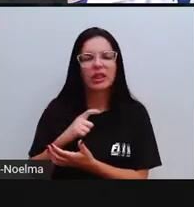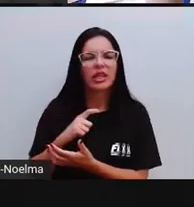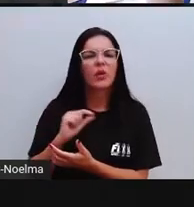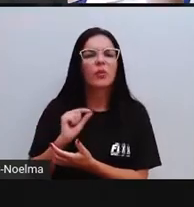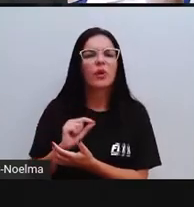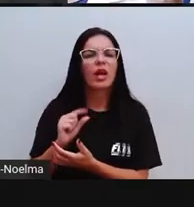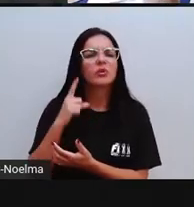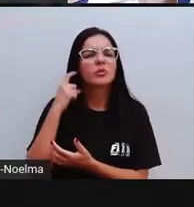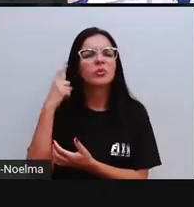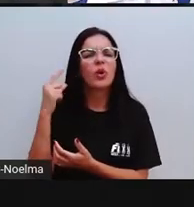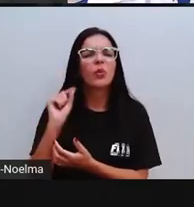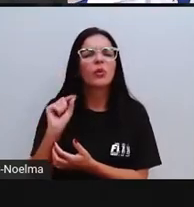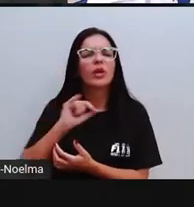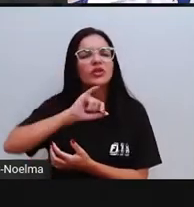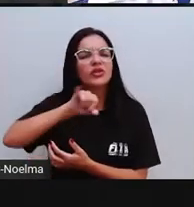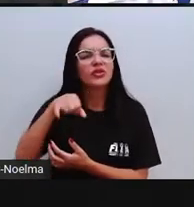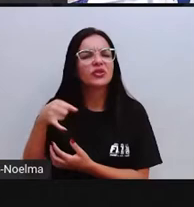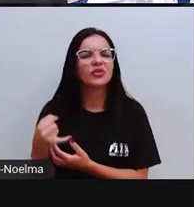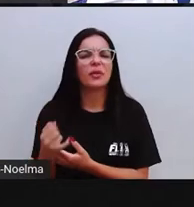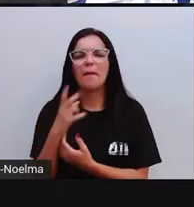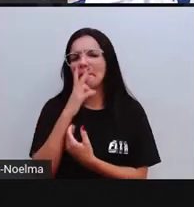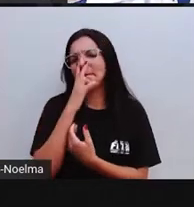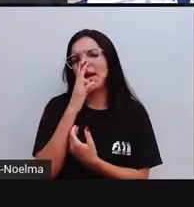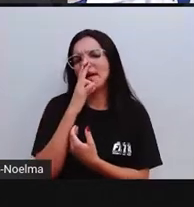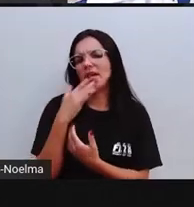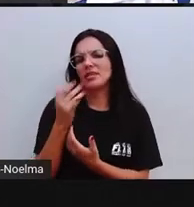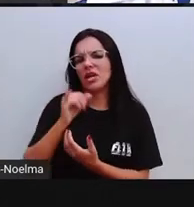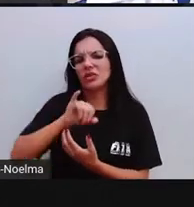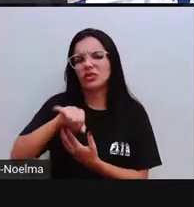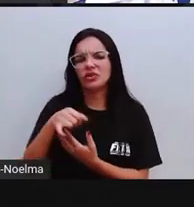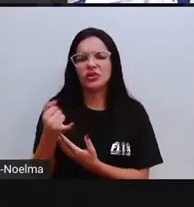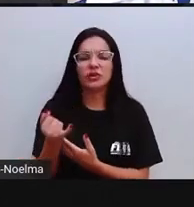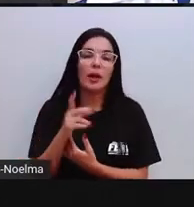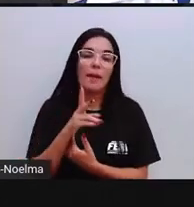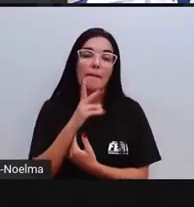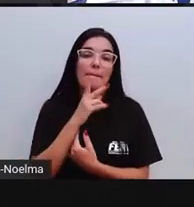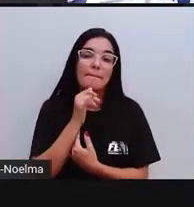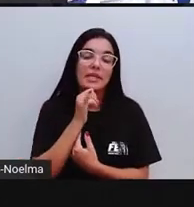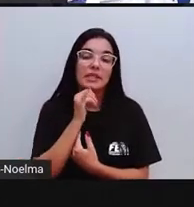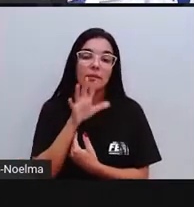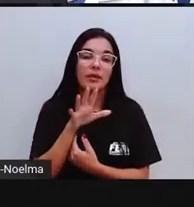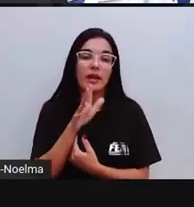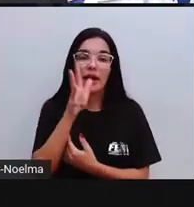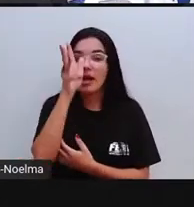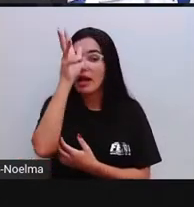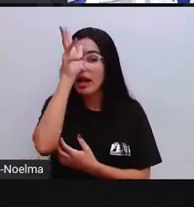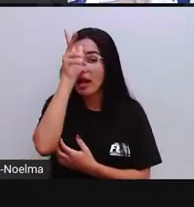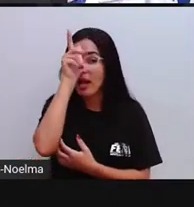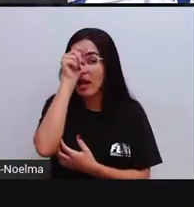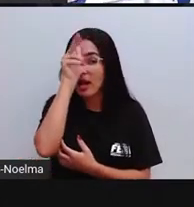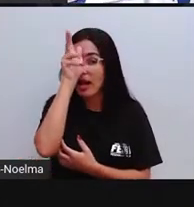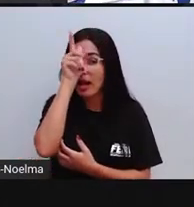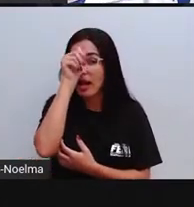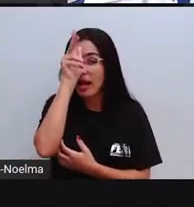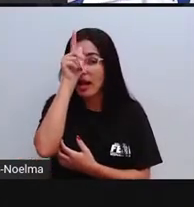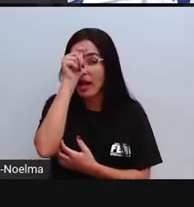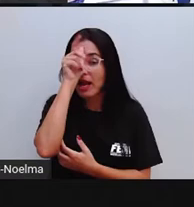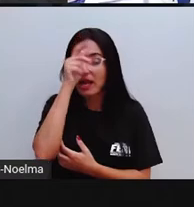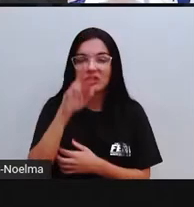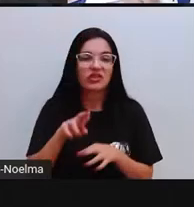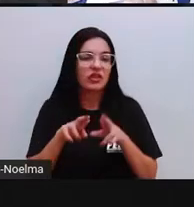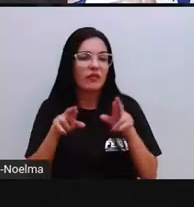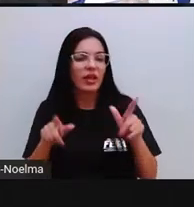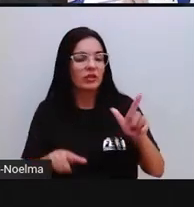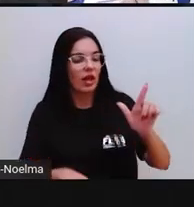tem o som de G. Diferente, ó, por exemplo, da palavra galinha. Ó,